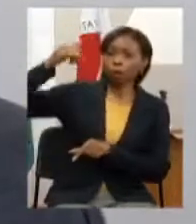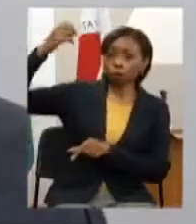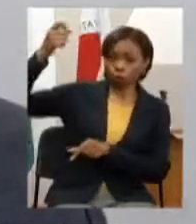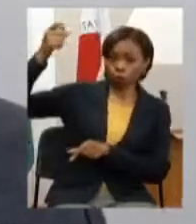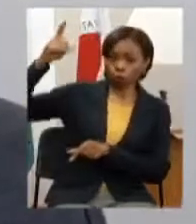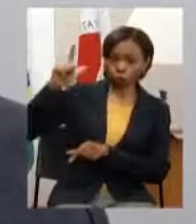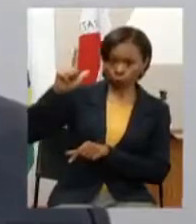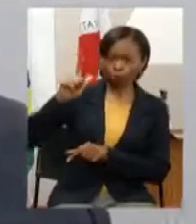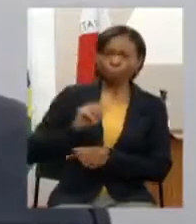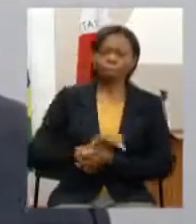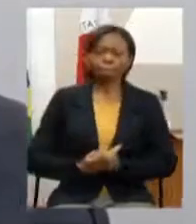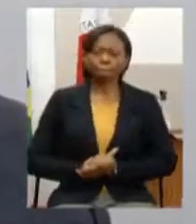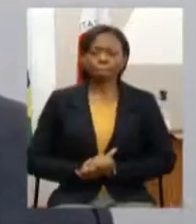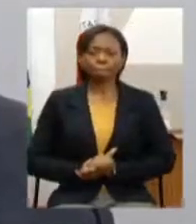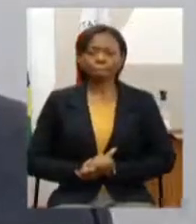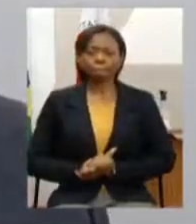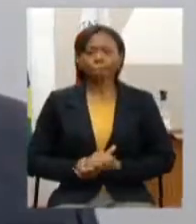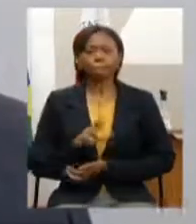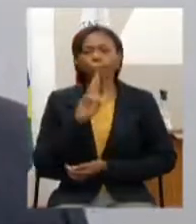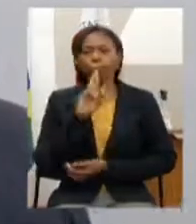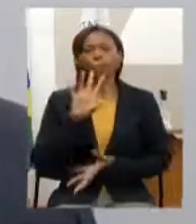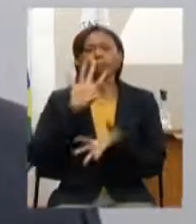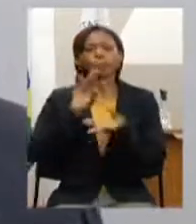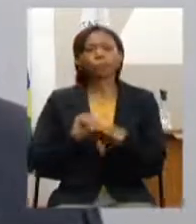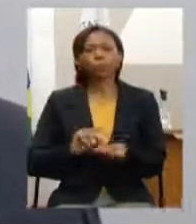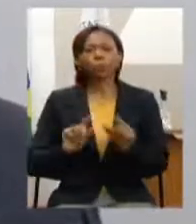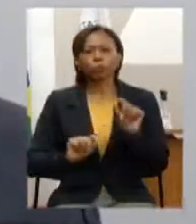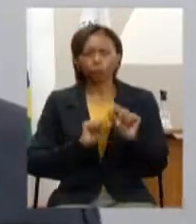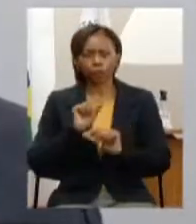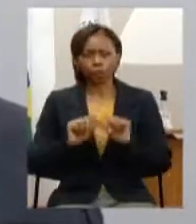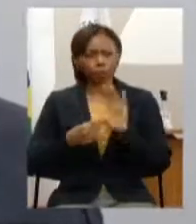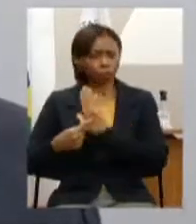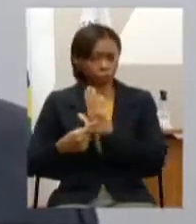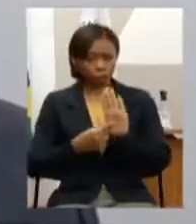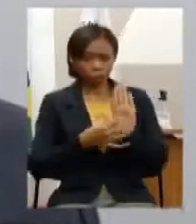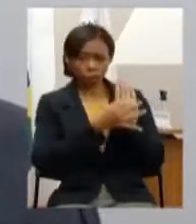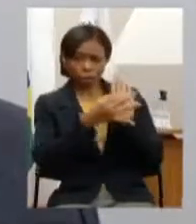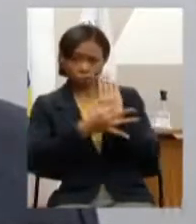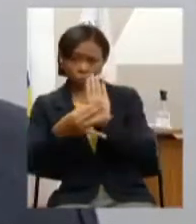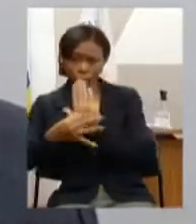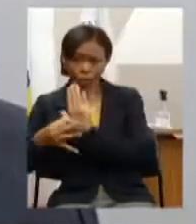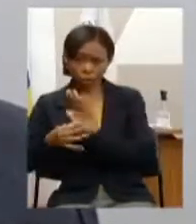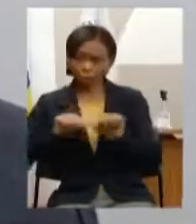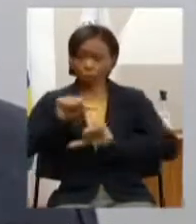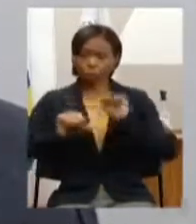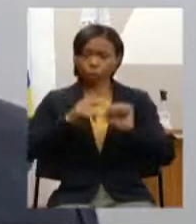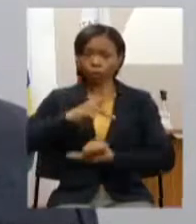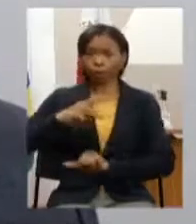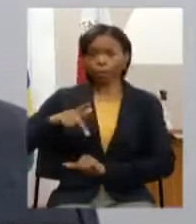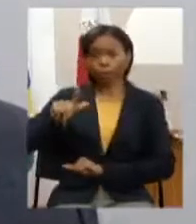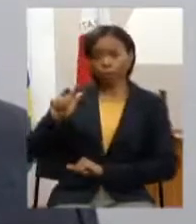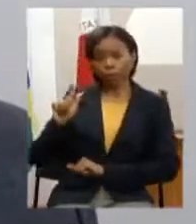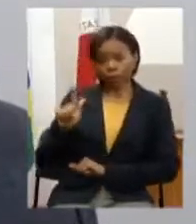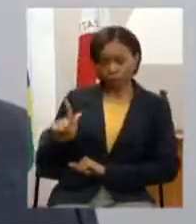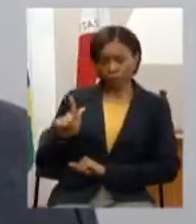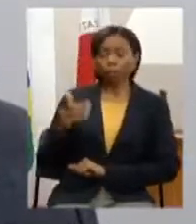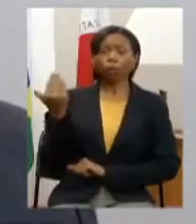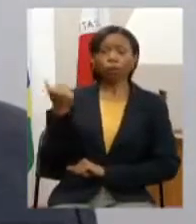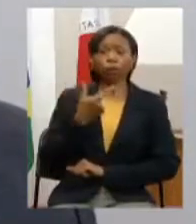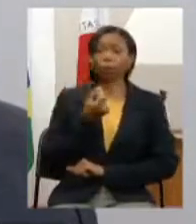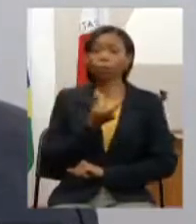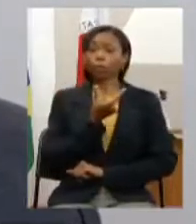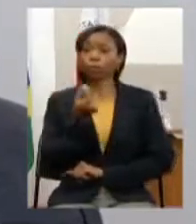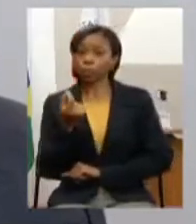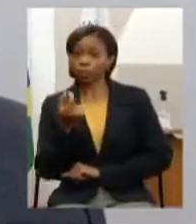resultados como resultado das discussões foram apresentadas sugestões de alteração no ppag 2023 revisão para